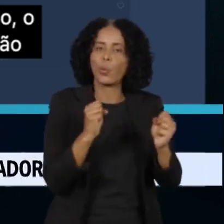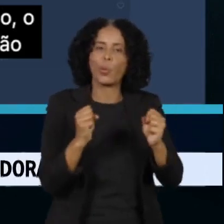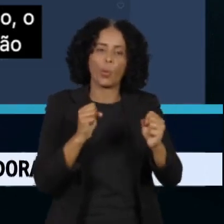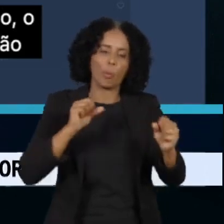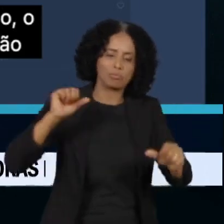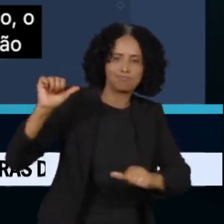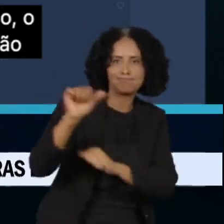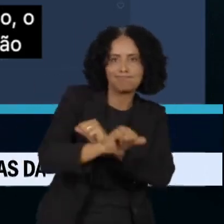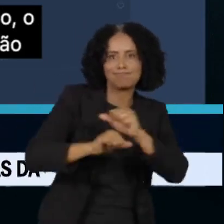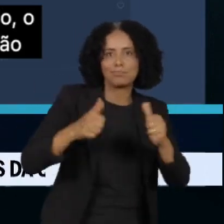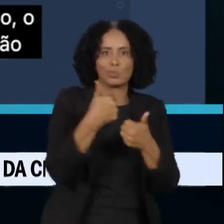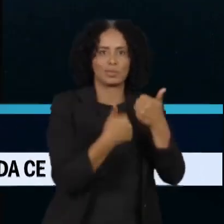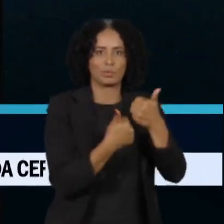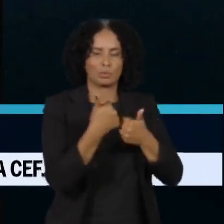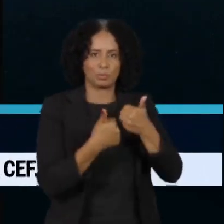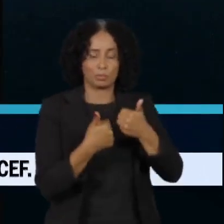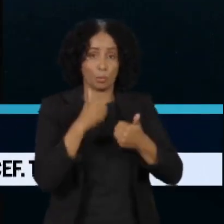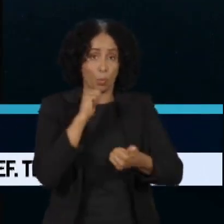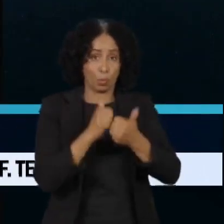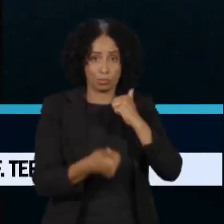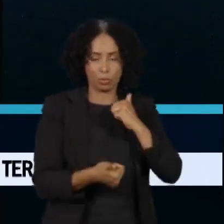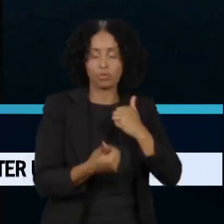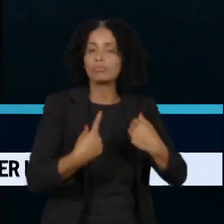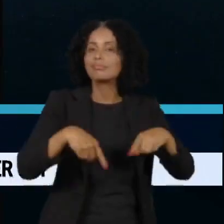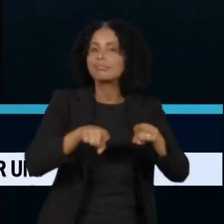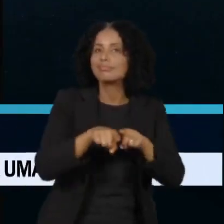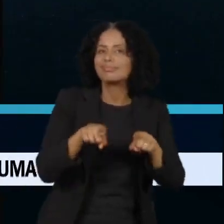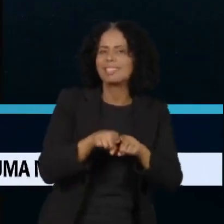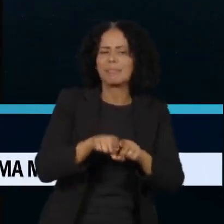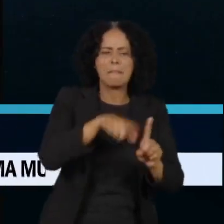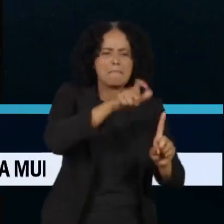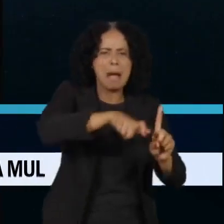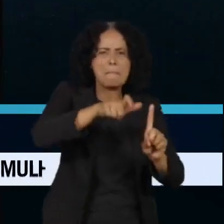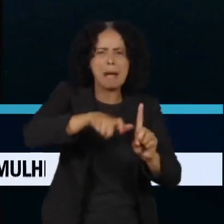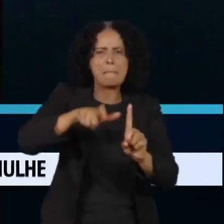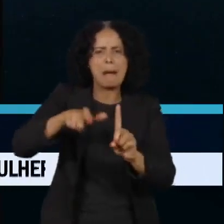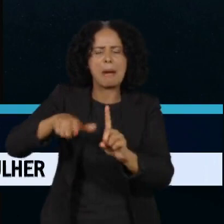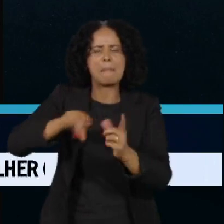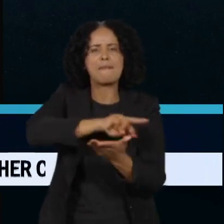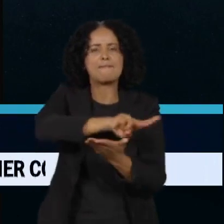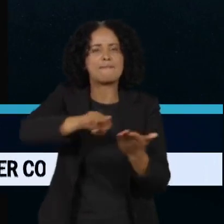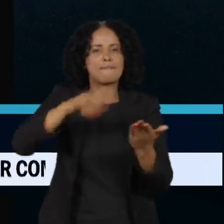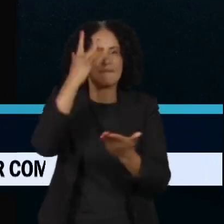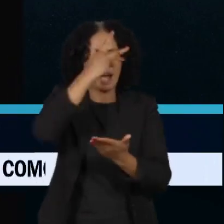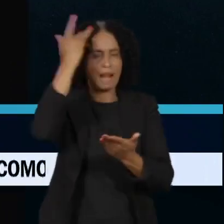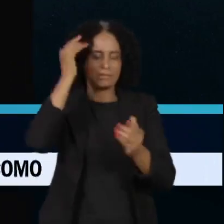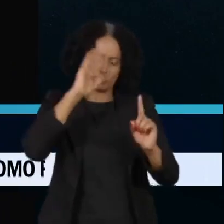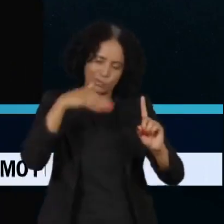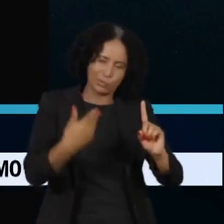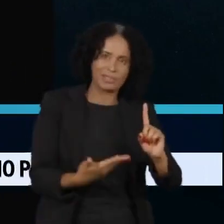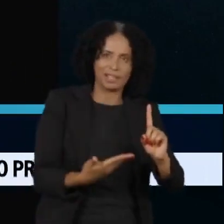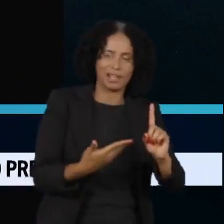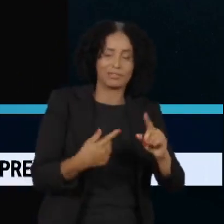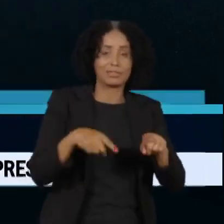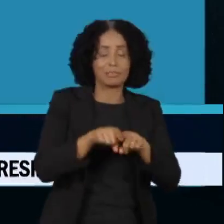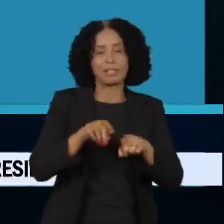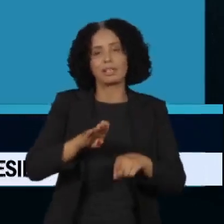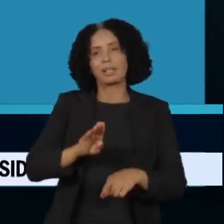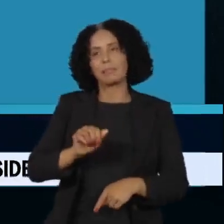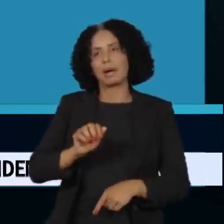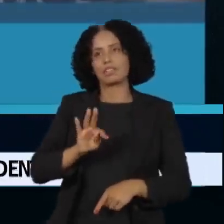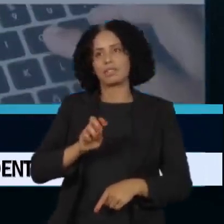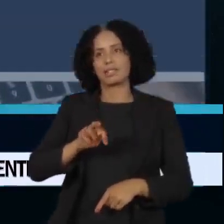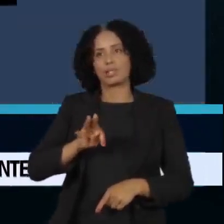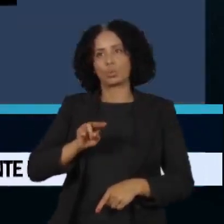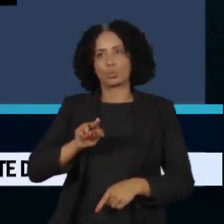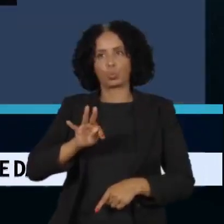engajamento do esporte. Craques de Copas passadas também deixaram suas homenagens, como Batistuta, da Argentina, e o